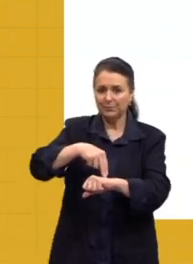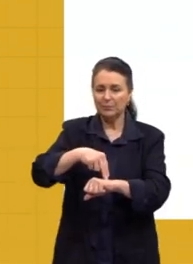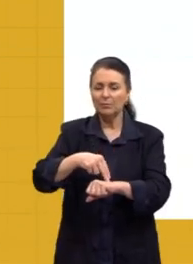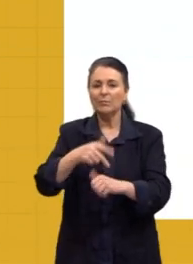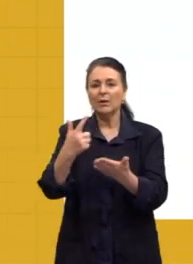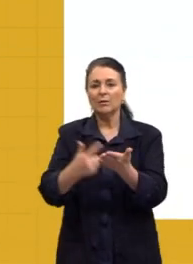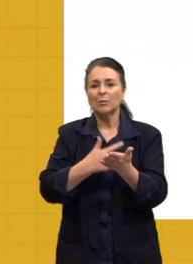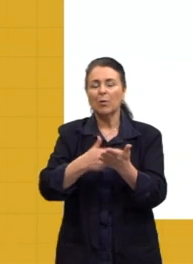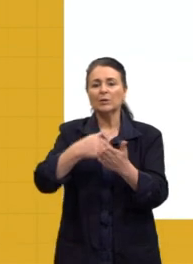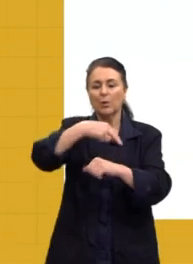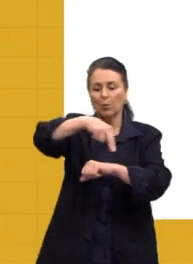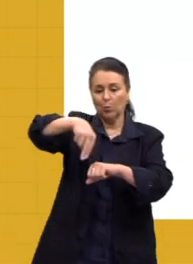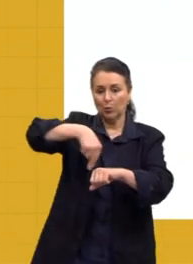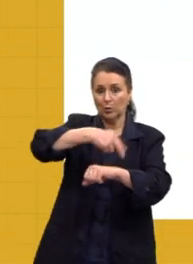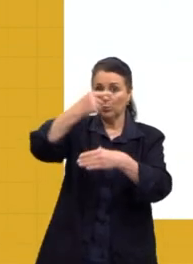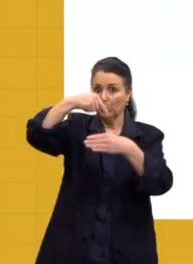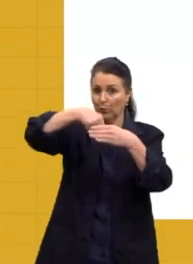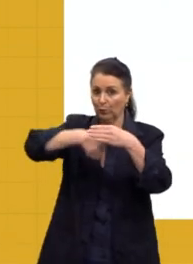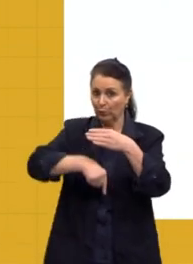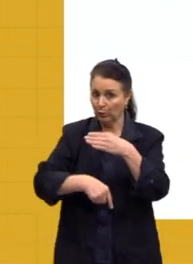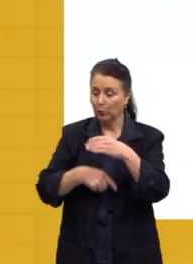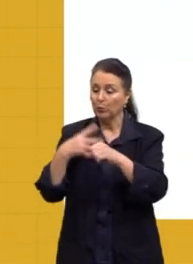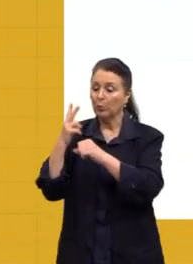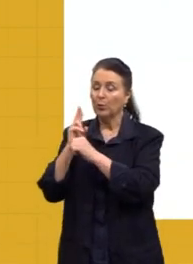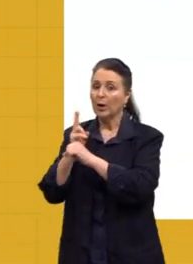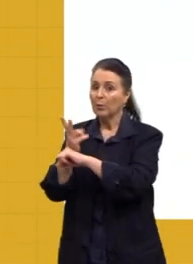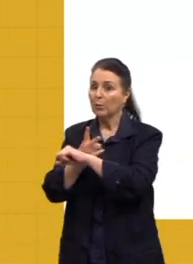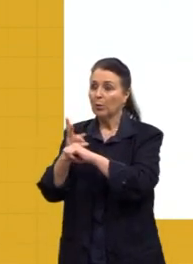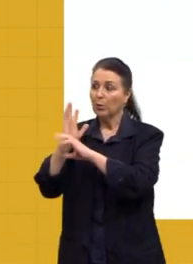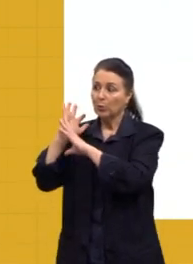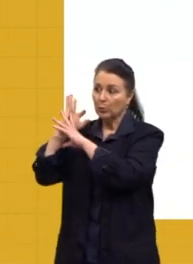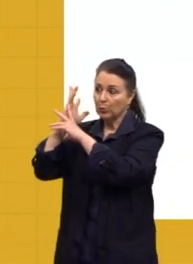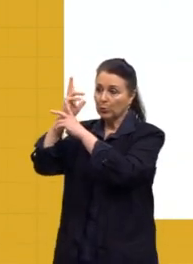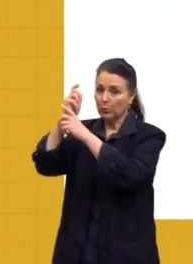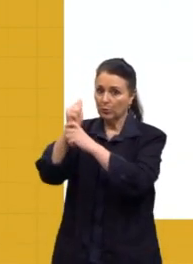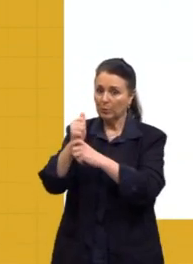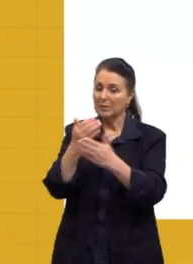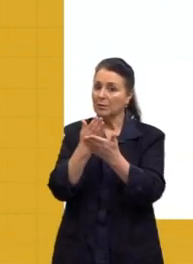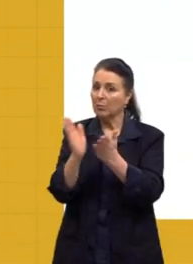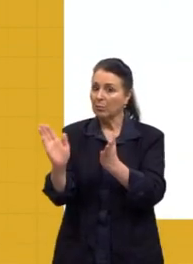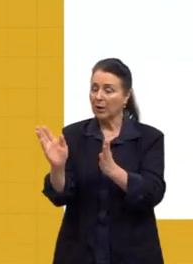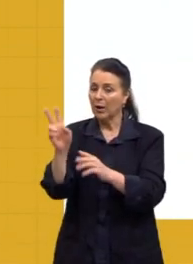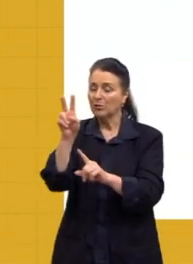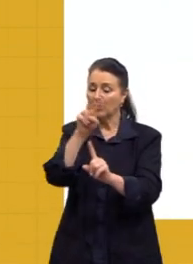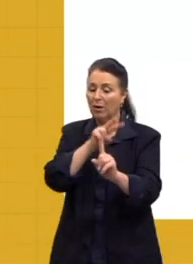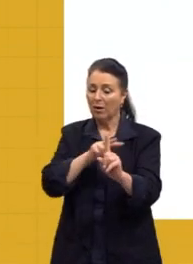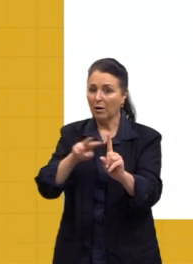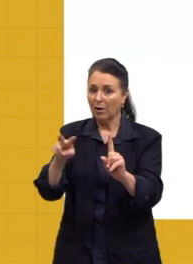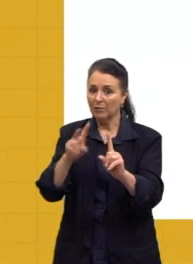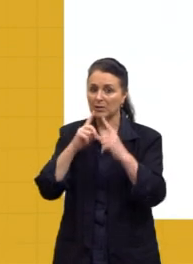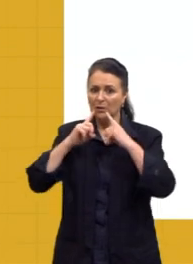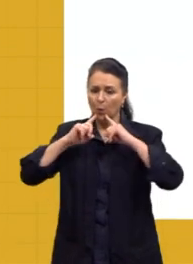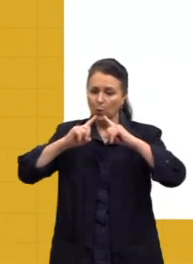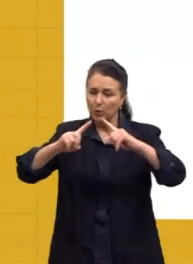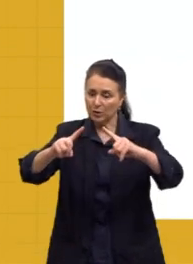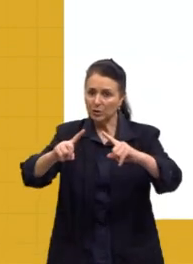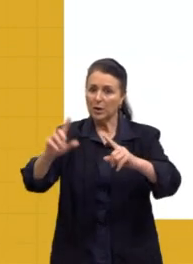obra dele vai apresentar um nacionalismo que vai buscar origens, mas sem perder a visão crítica da realidade brasileira. Vai defendendo a